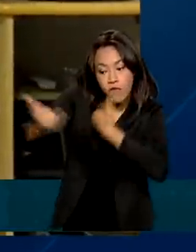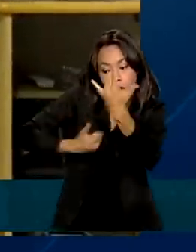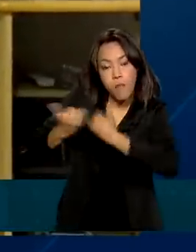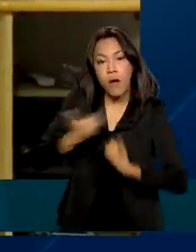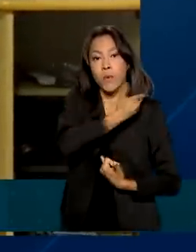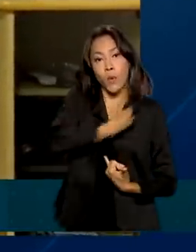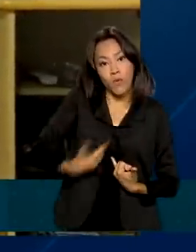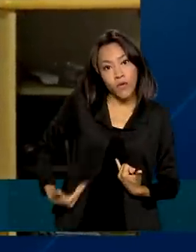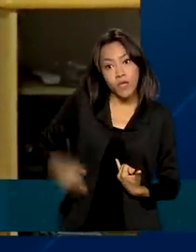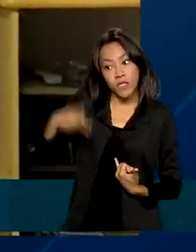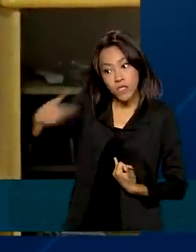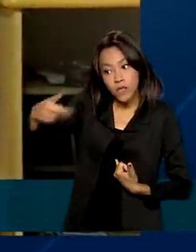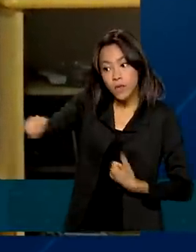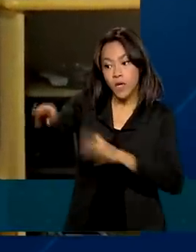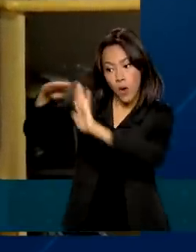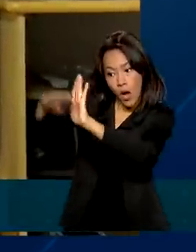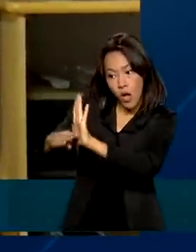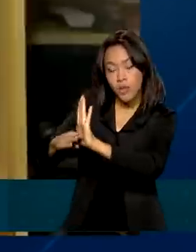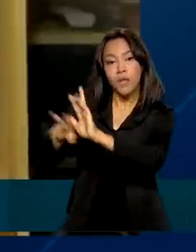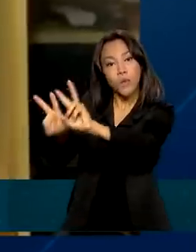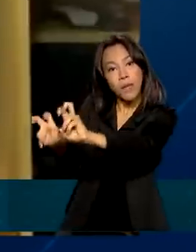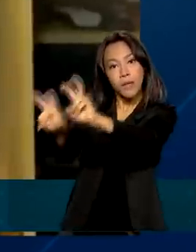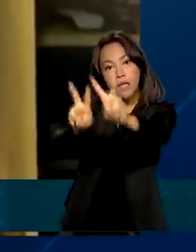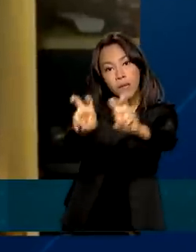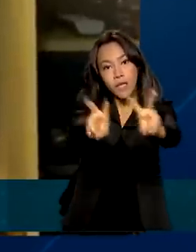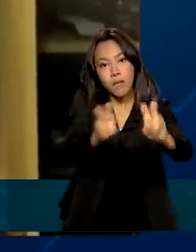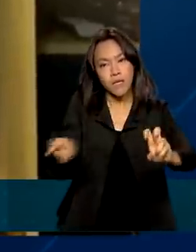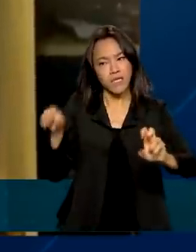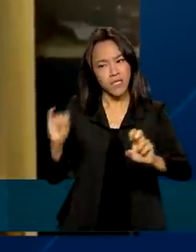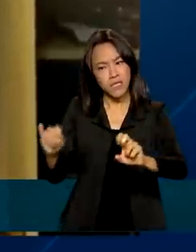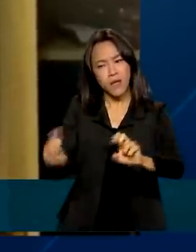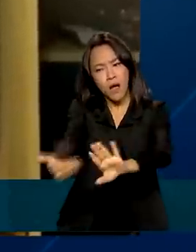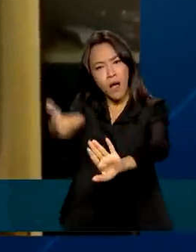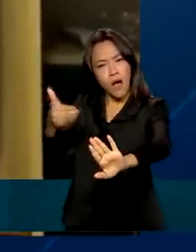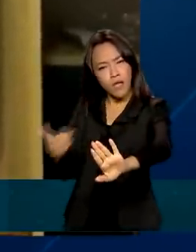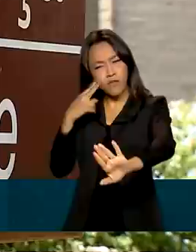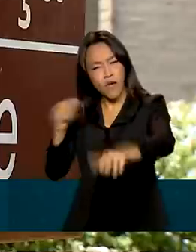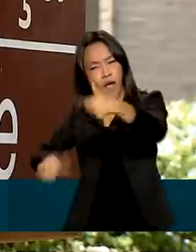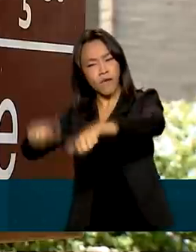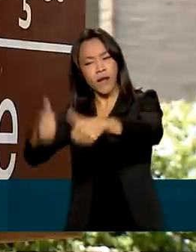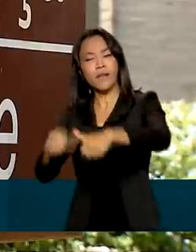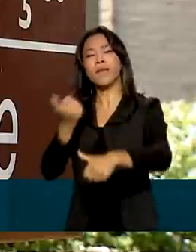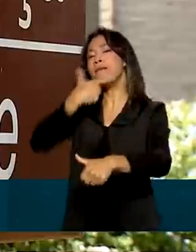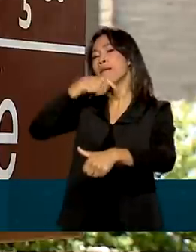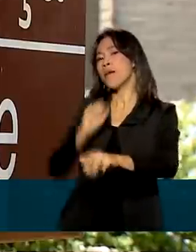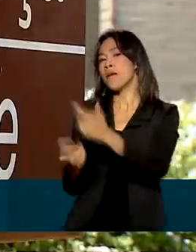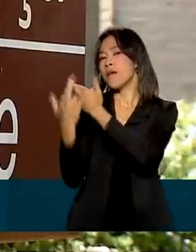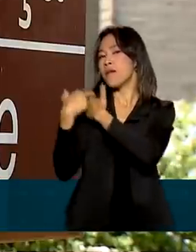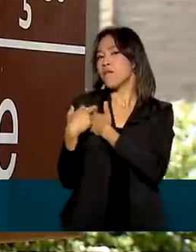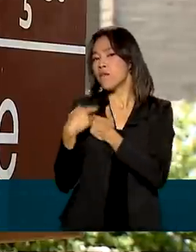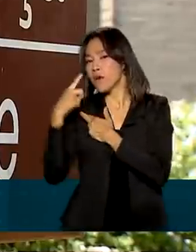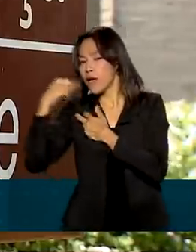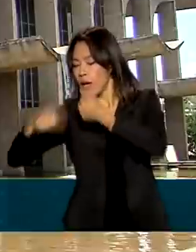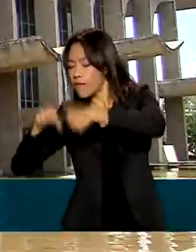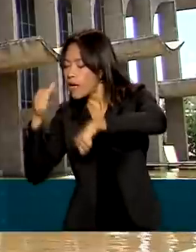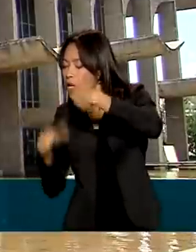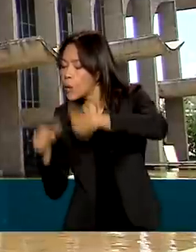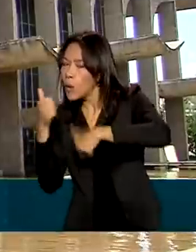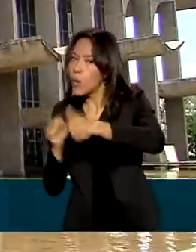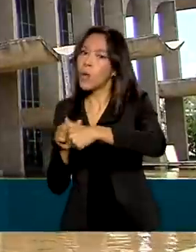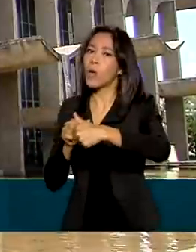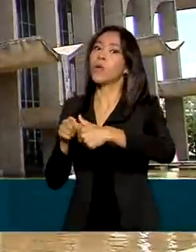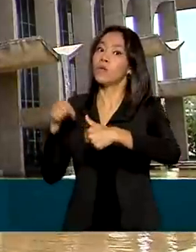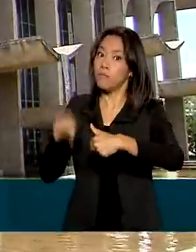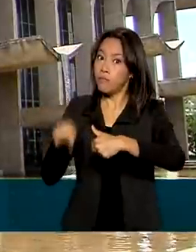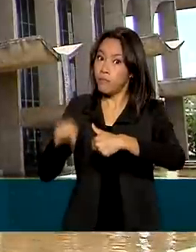conteúdos exibidos foram classificados previamente e por quem, ou se passaram pela análise feita